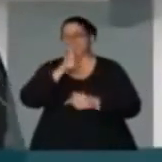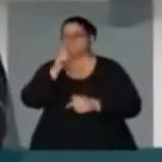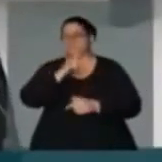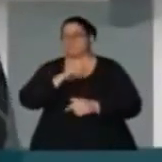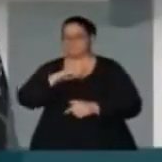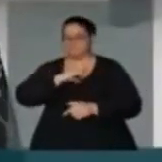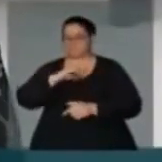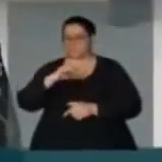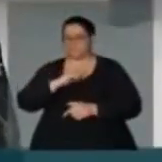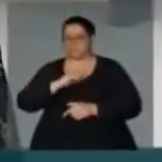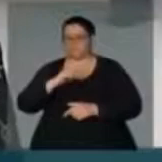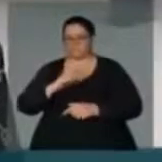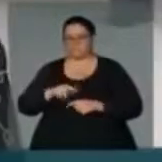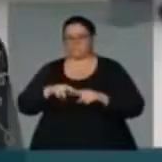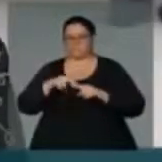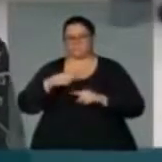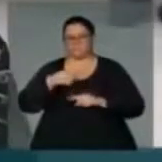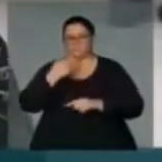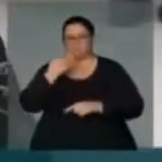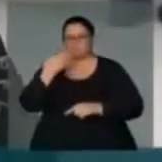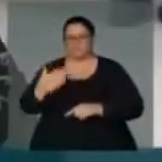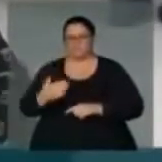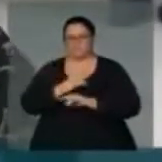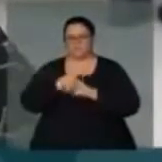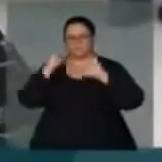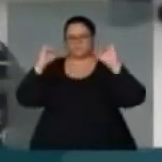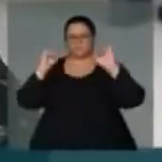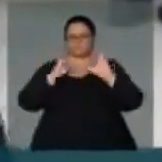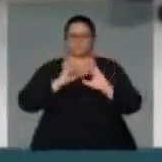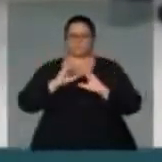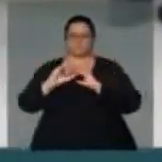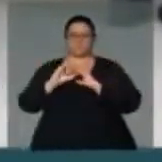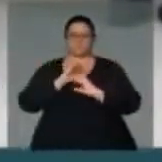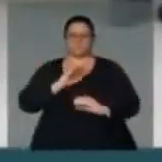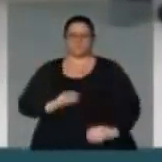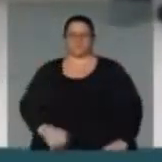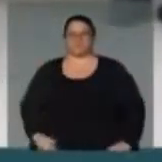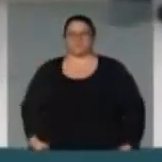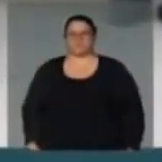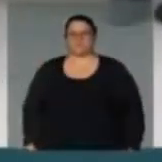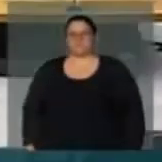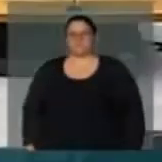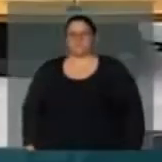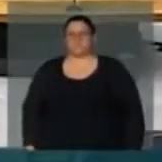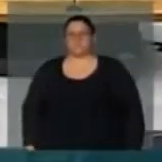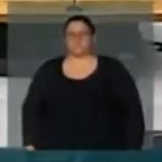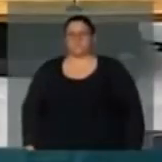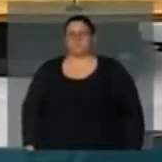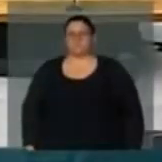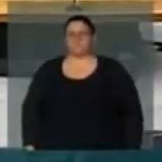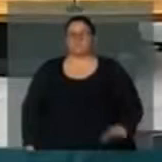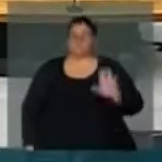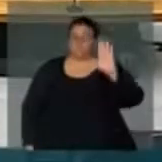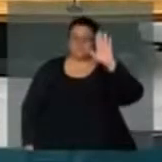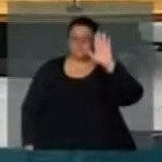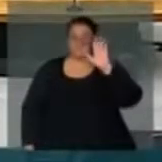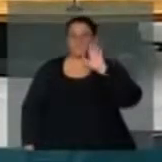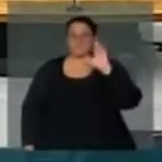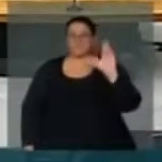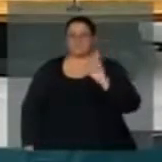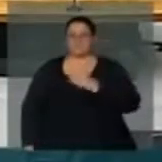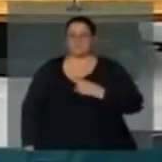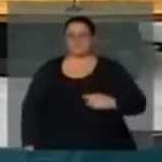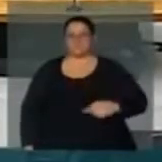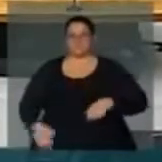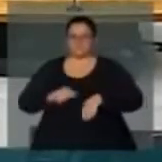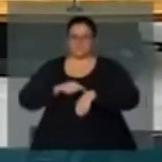peço que sejam reproduzidos nos órgãos de comunicação da casa. V. Exª será atendido, nobre deputado. Sr. Presidente, vou a ordem